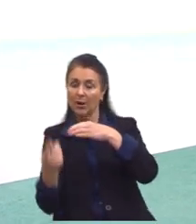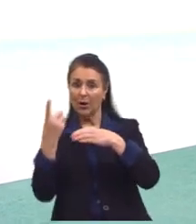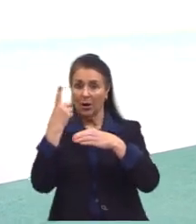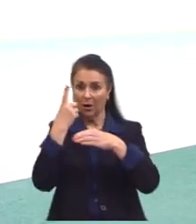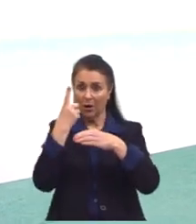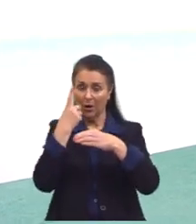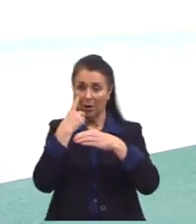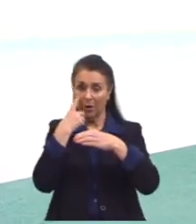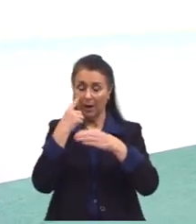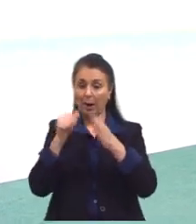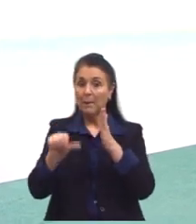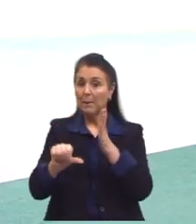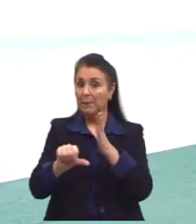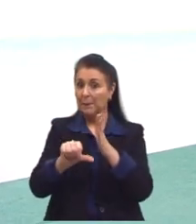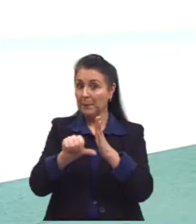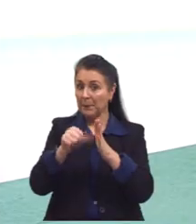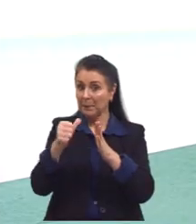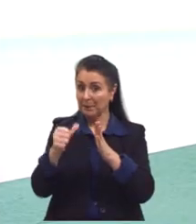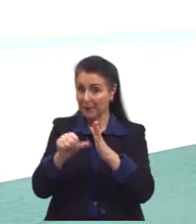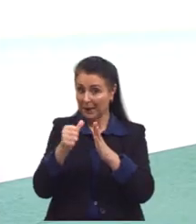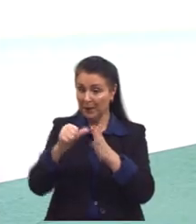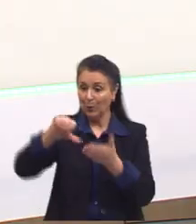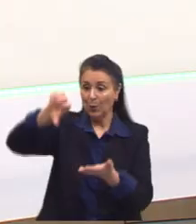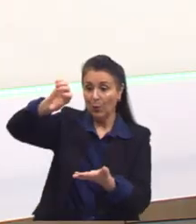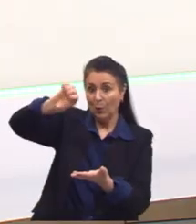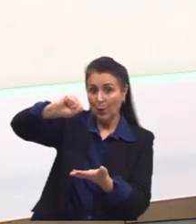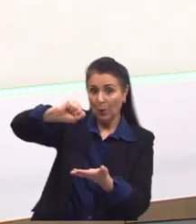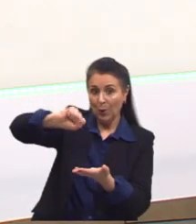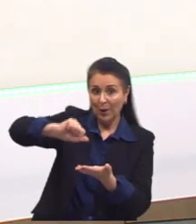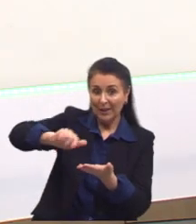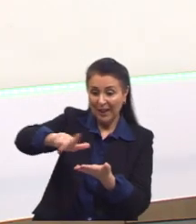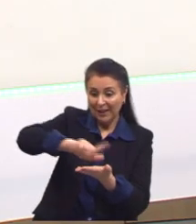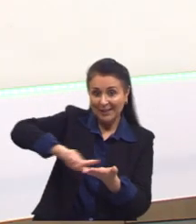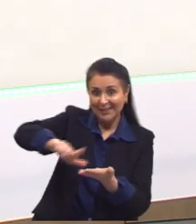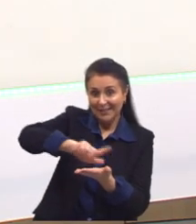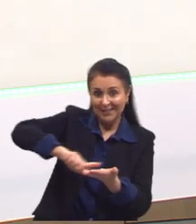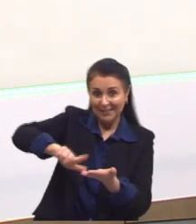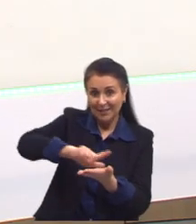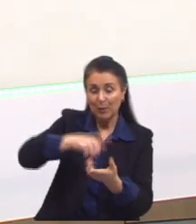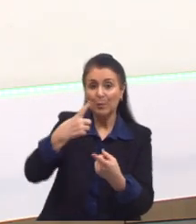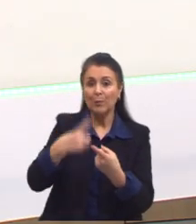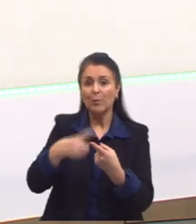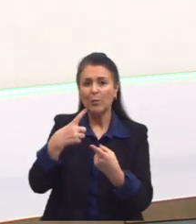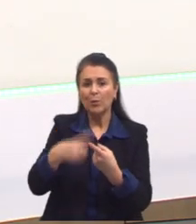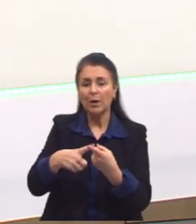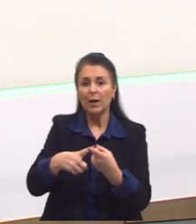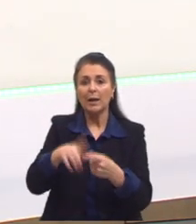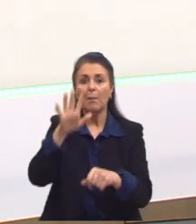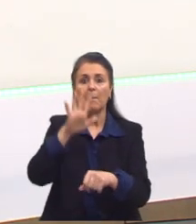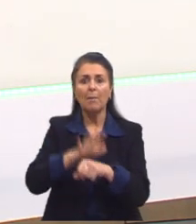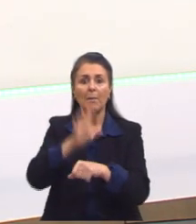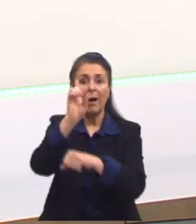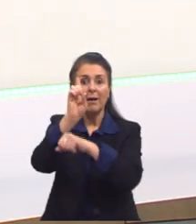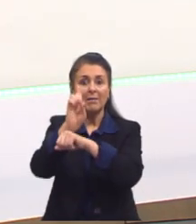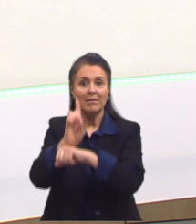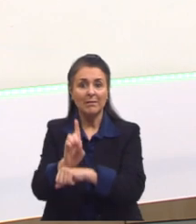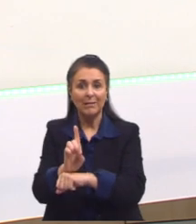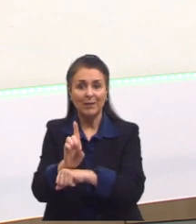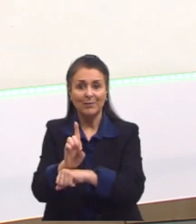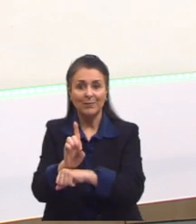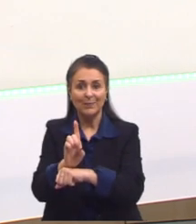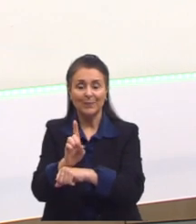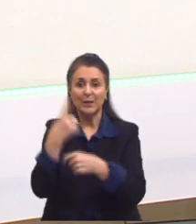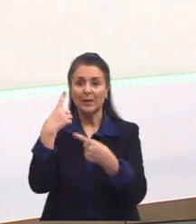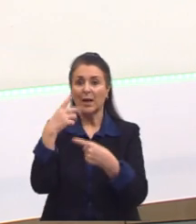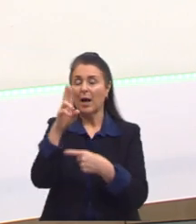experiência assim. Primeiro, a gente vai colocar o detergente. Por que eu escolhi o detergente? Porque o detergente, ele é o mais denso desses três aqui. Então, eu vou